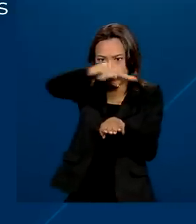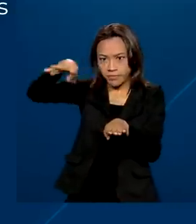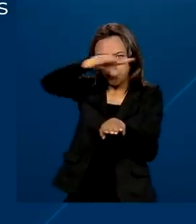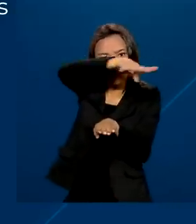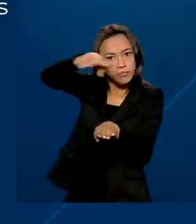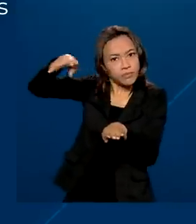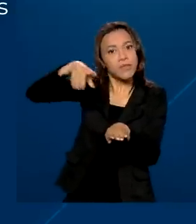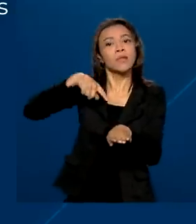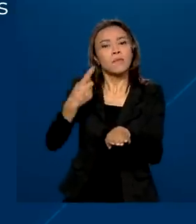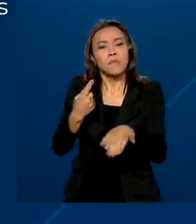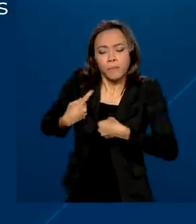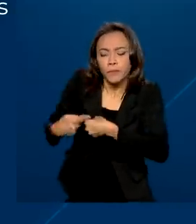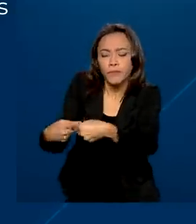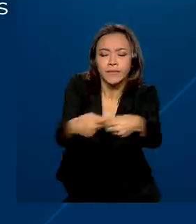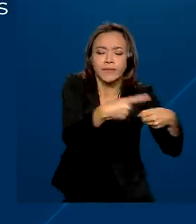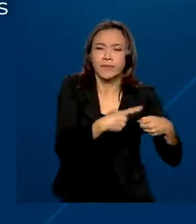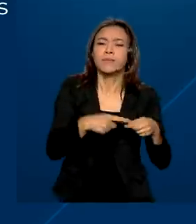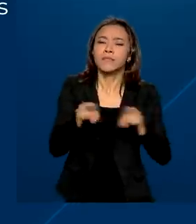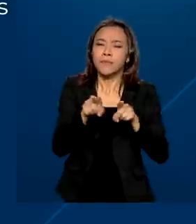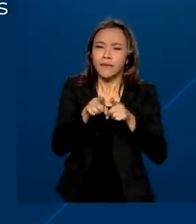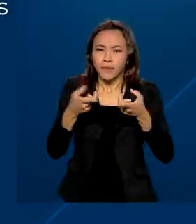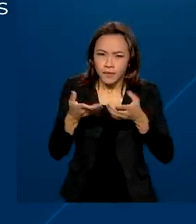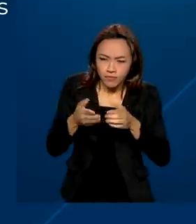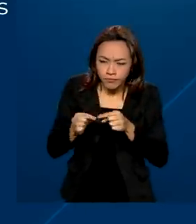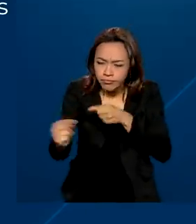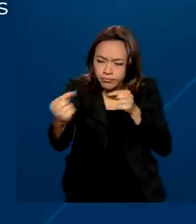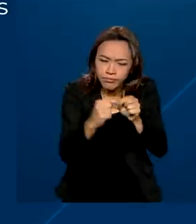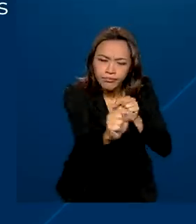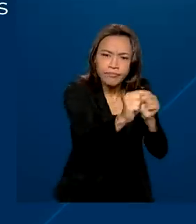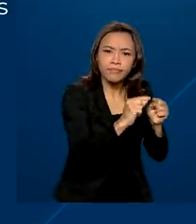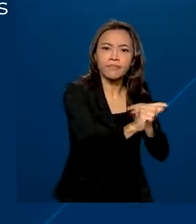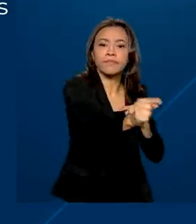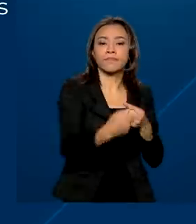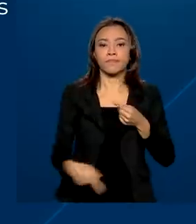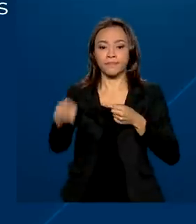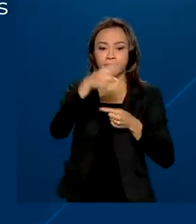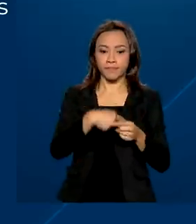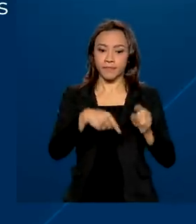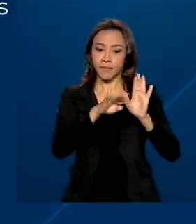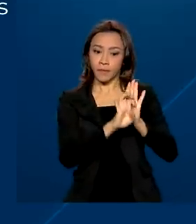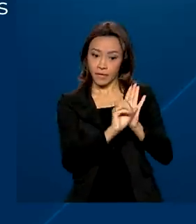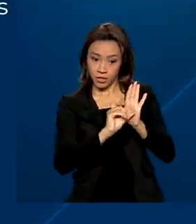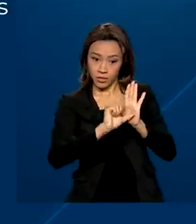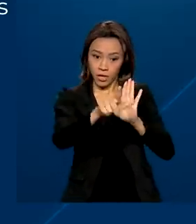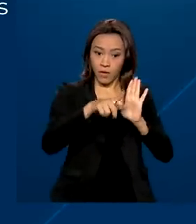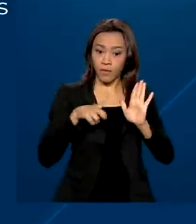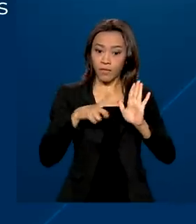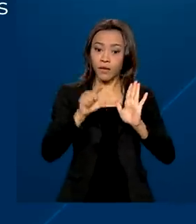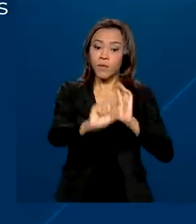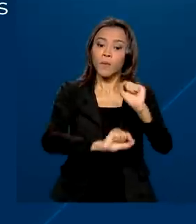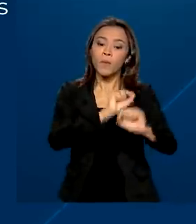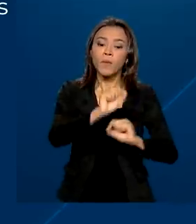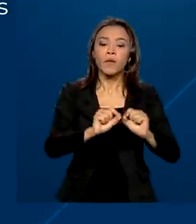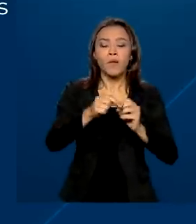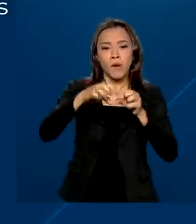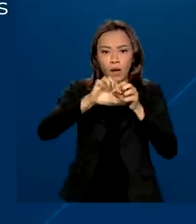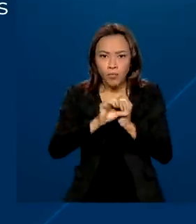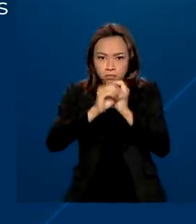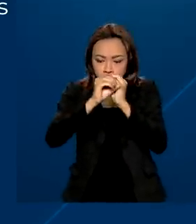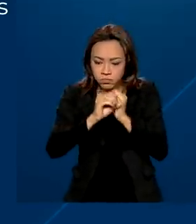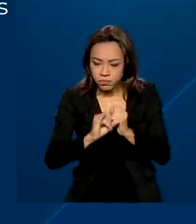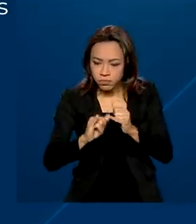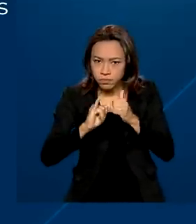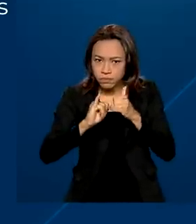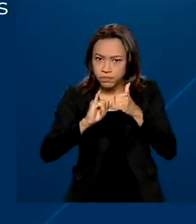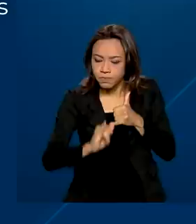como pequenos municípios e estradas. O edital também contempla recursos para a implementação de redes de transporte em fibra